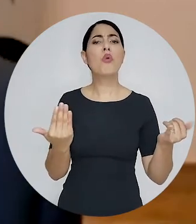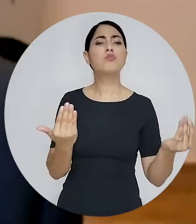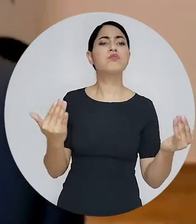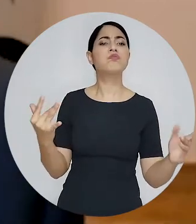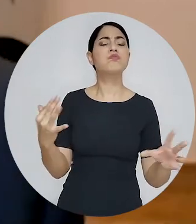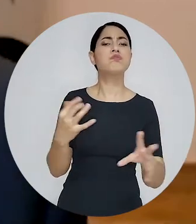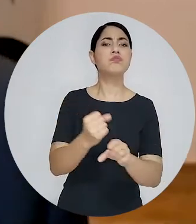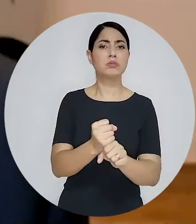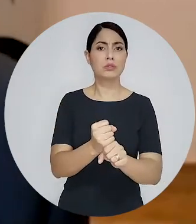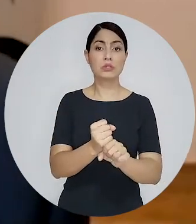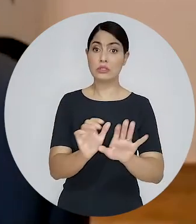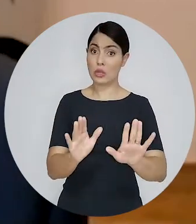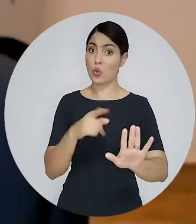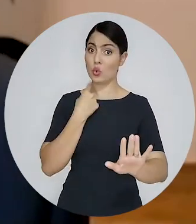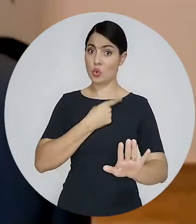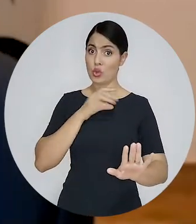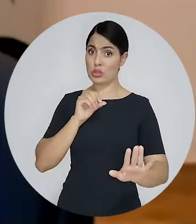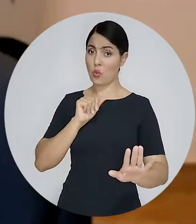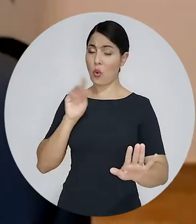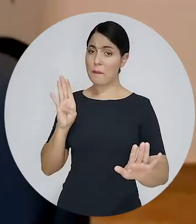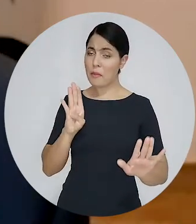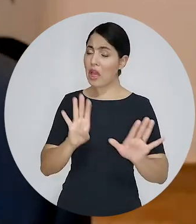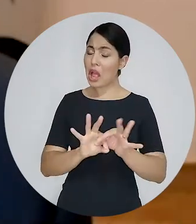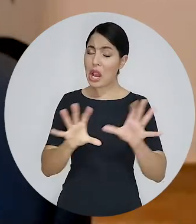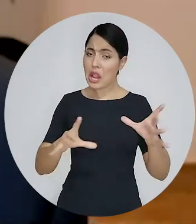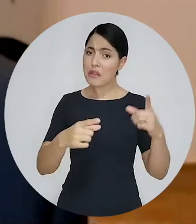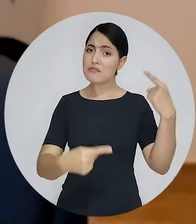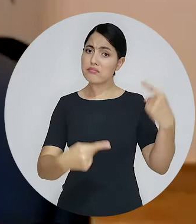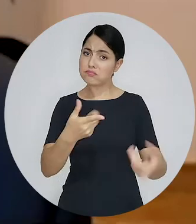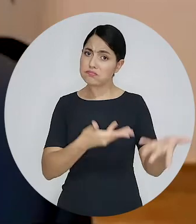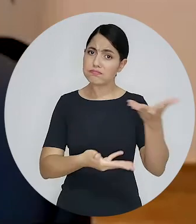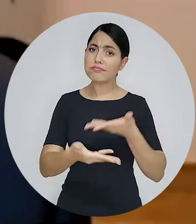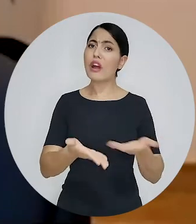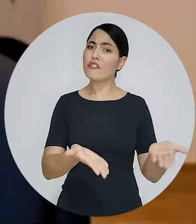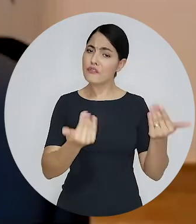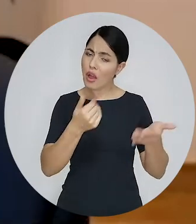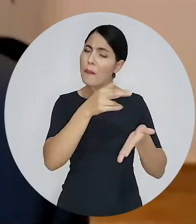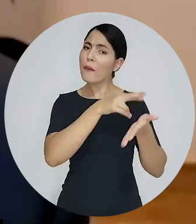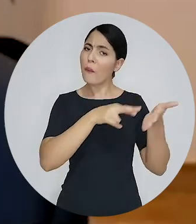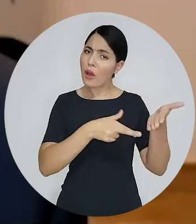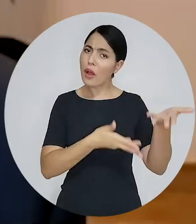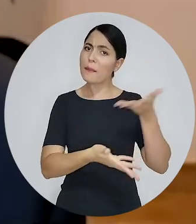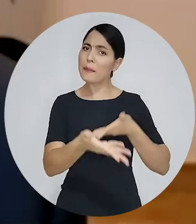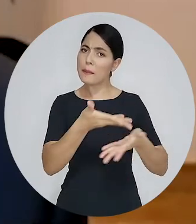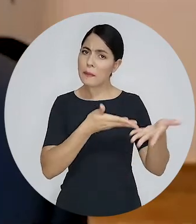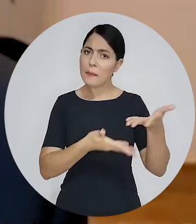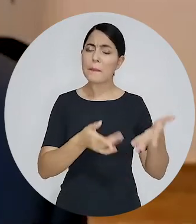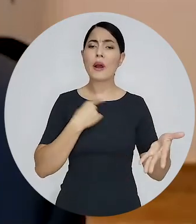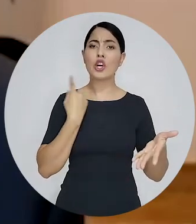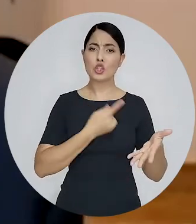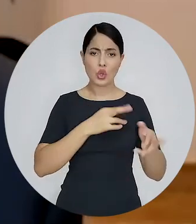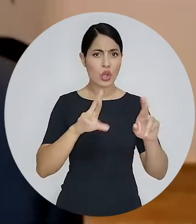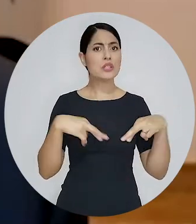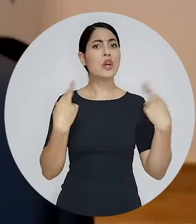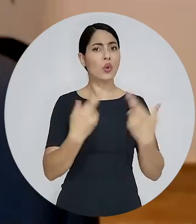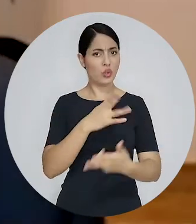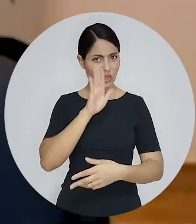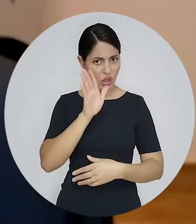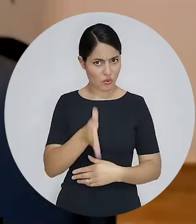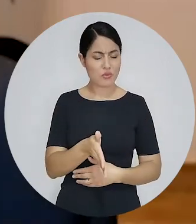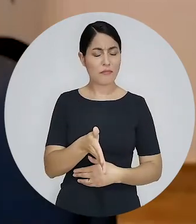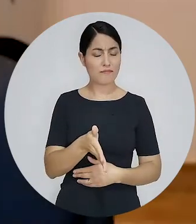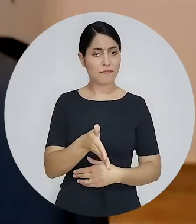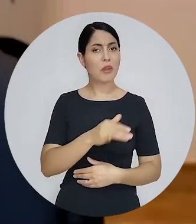pessoa física. A OAB não se recusa a dialogar com o relator pelo contrário já